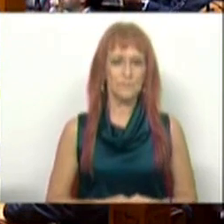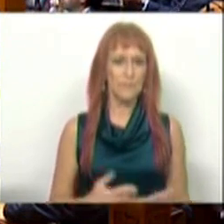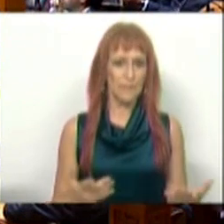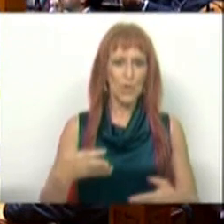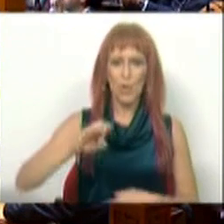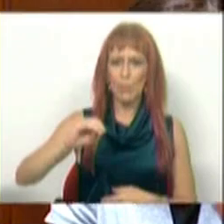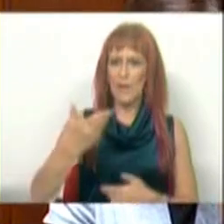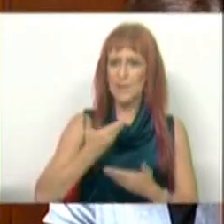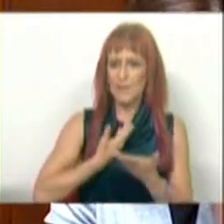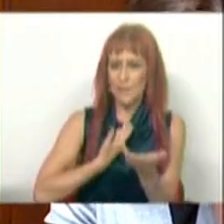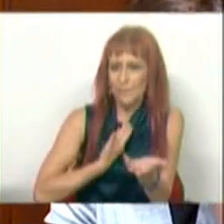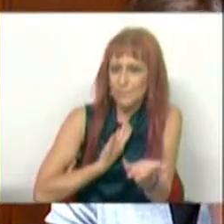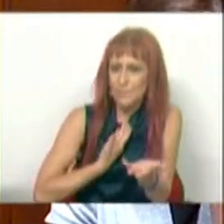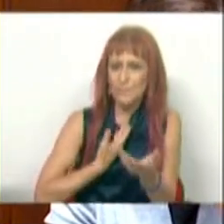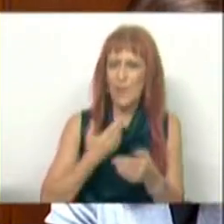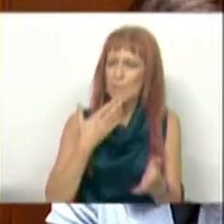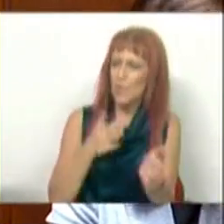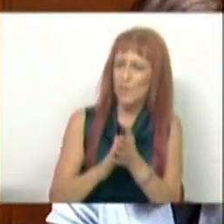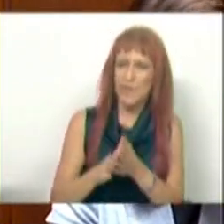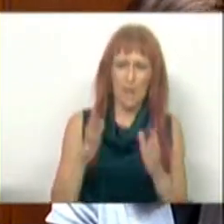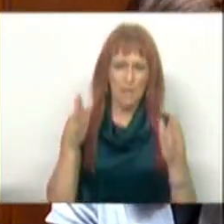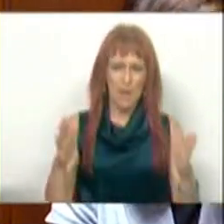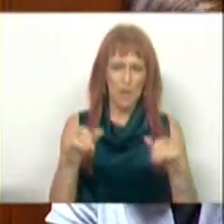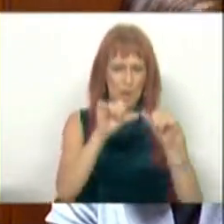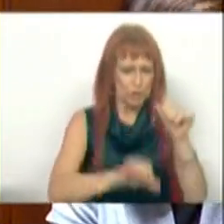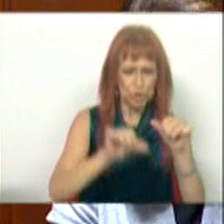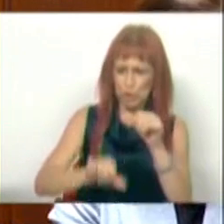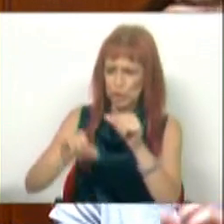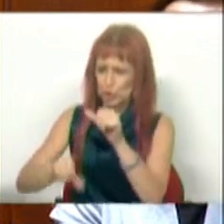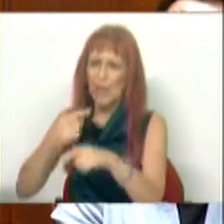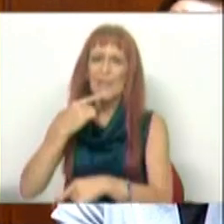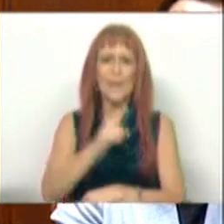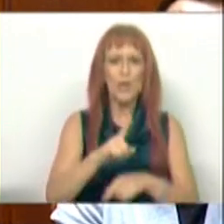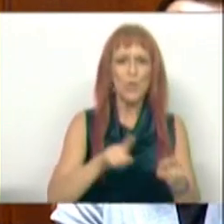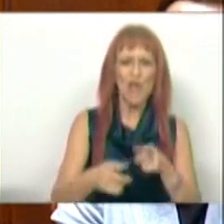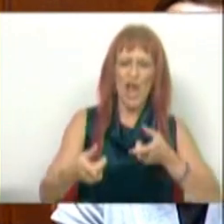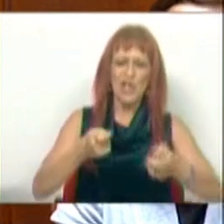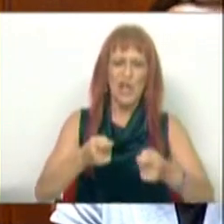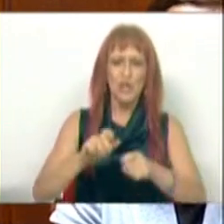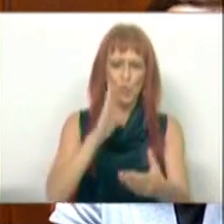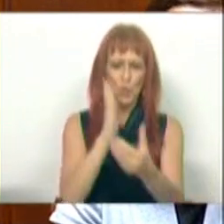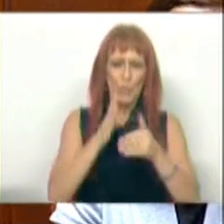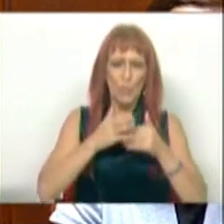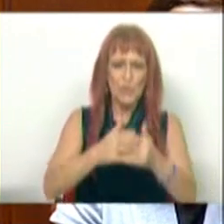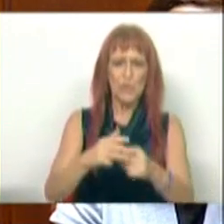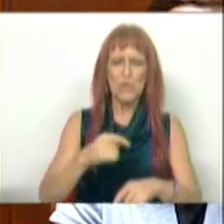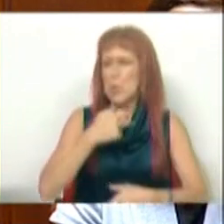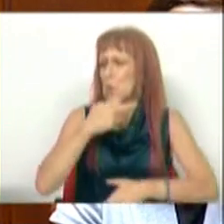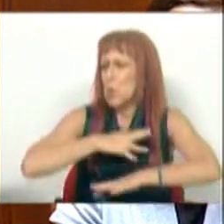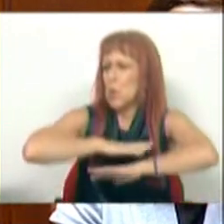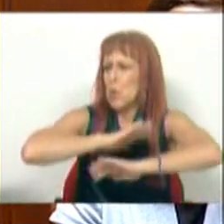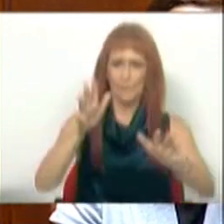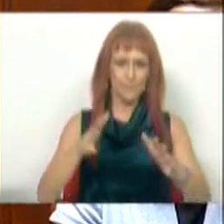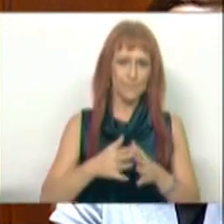O PSD usou grande parte das suas intervenções para dizer que a gestão do processo tem sido um desastre.